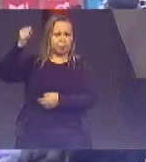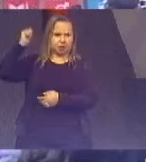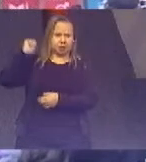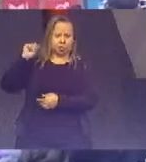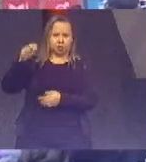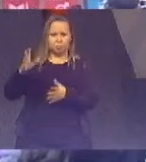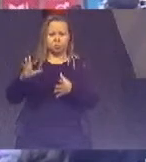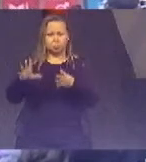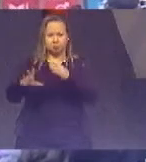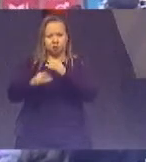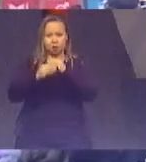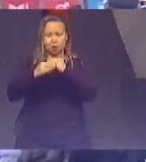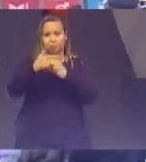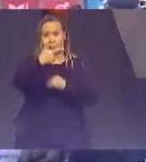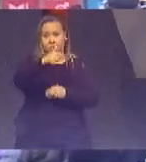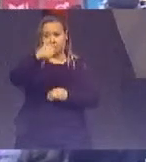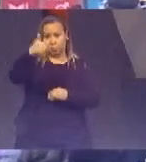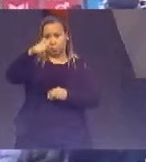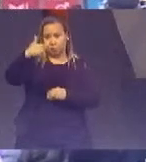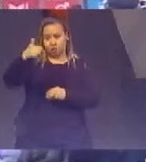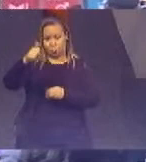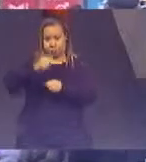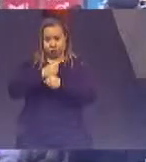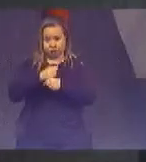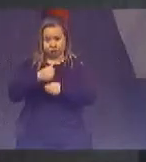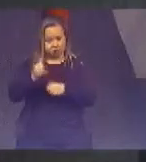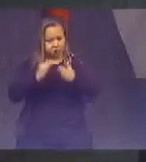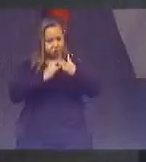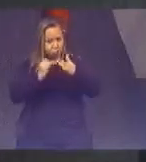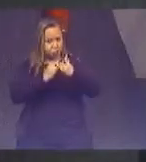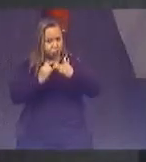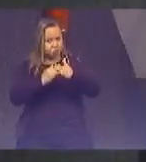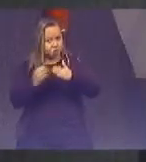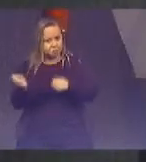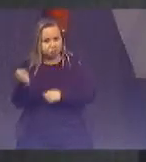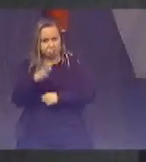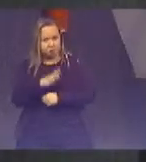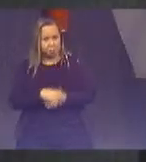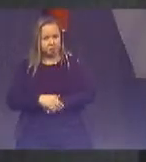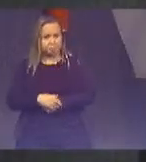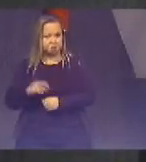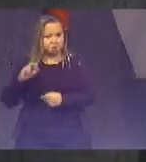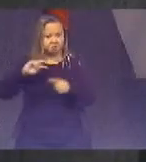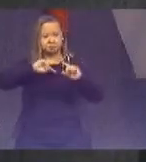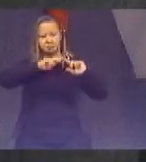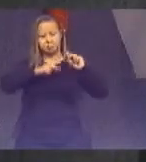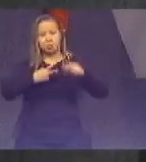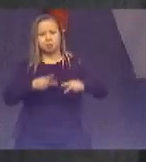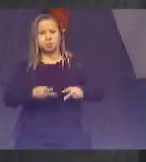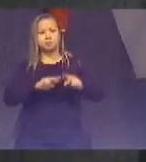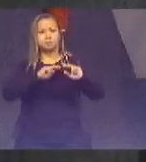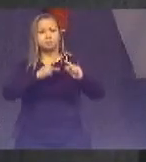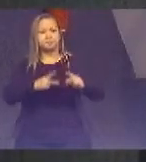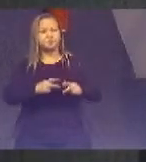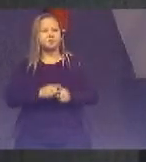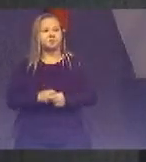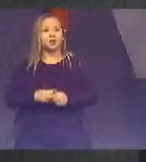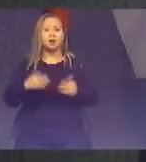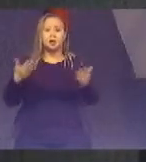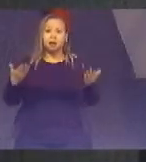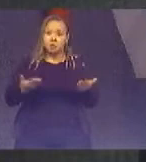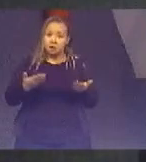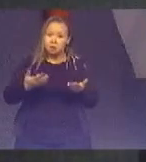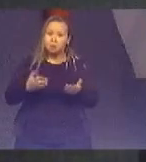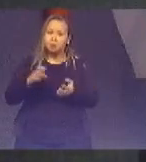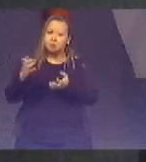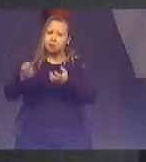211 anos mas é uma instituição moderna por tradição e agora estamos instigados a aderir a esse